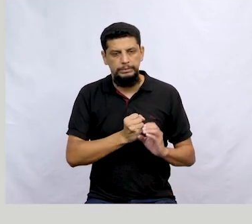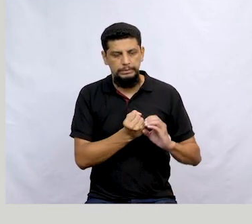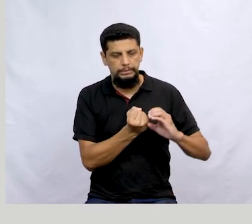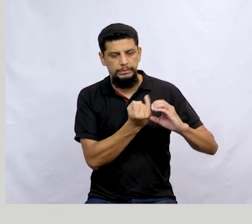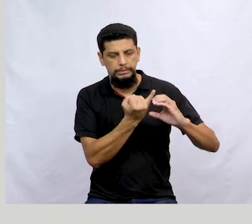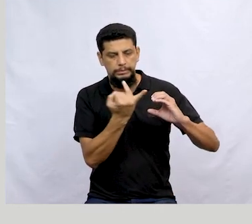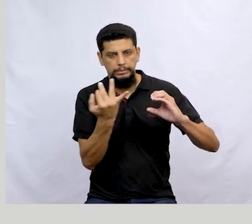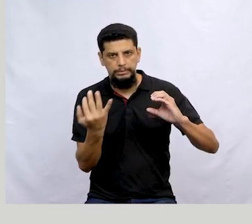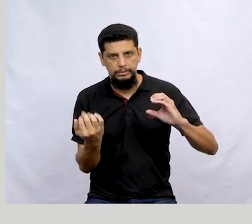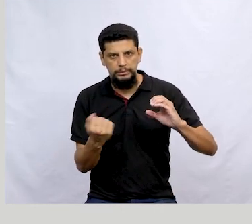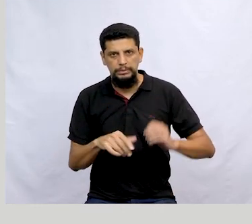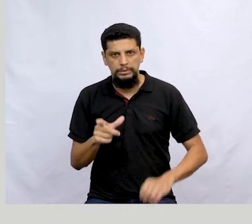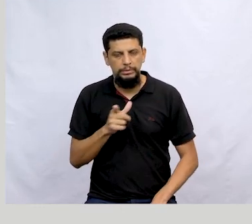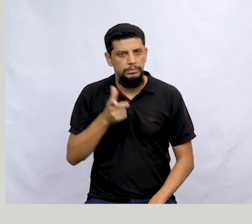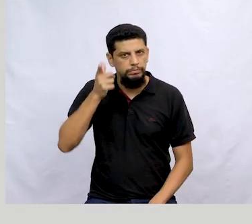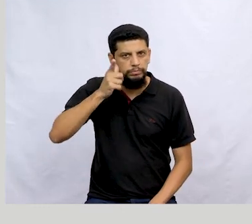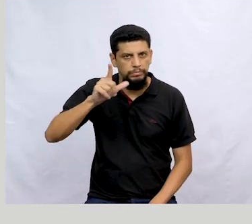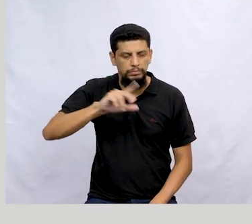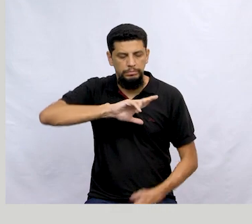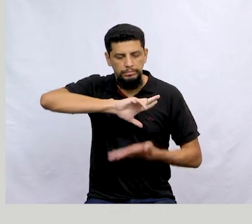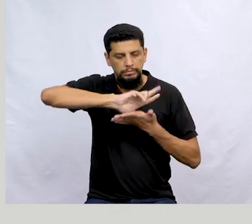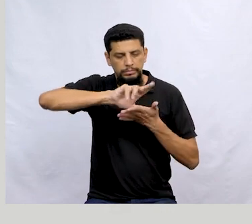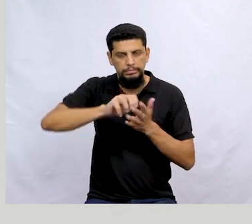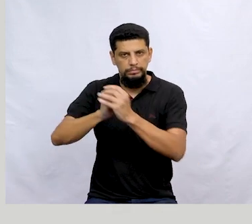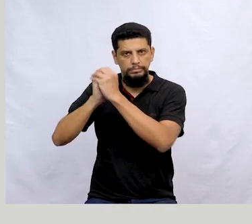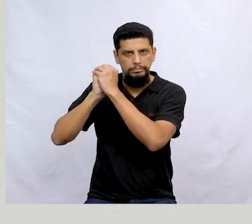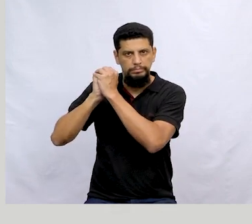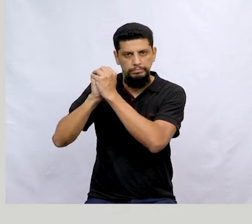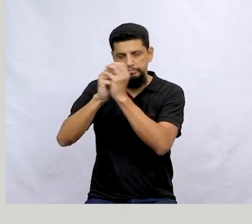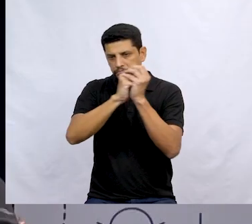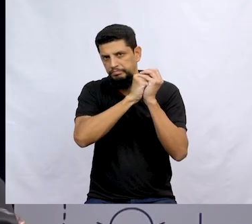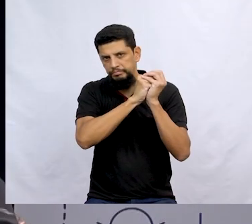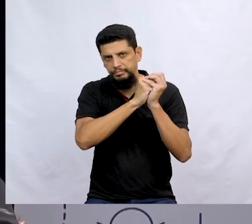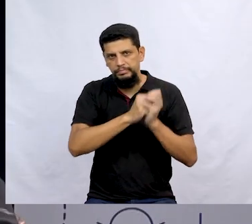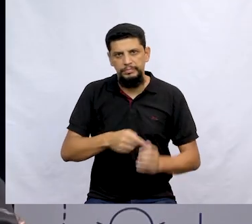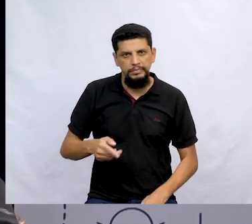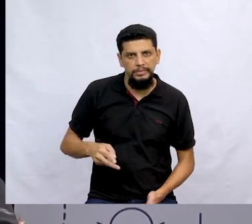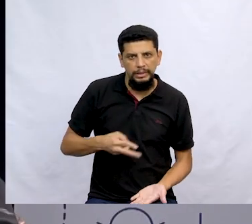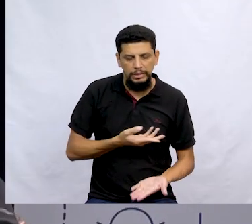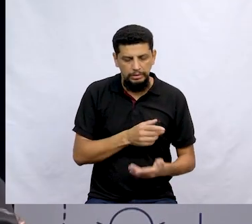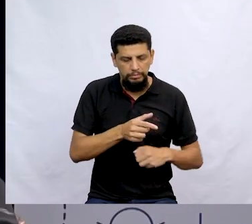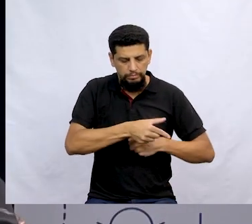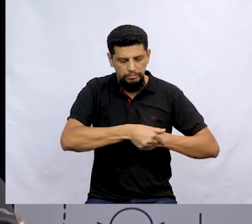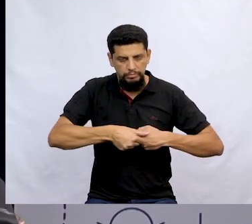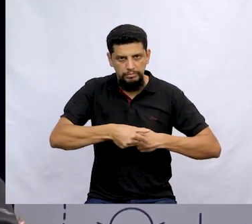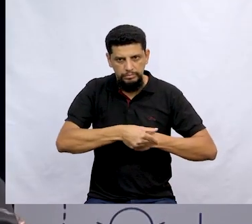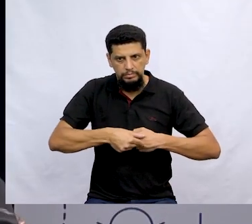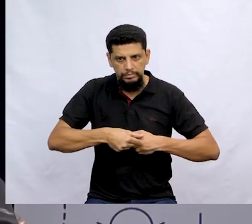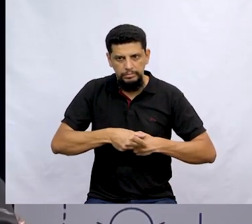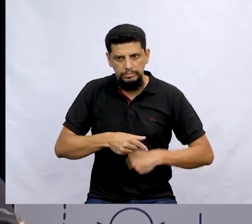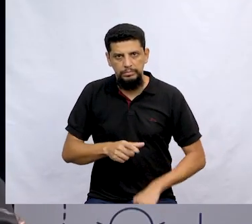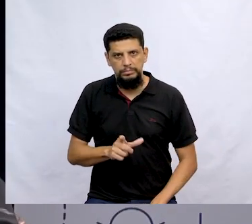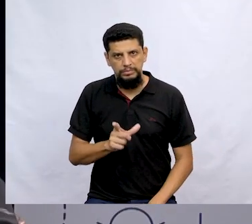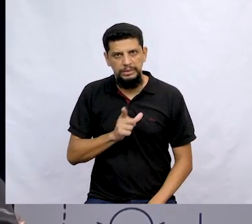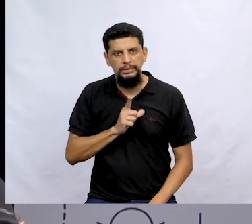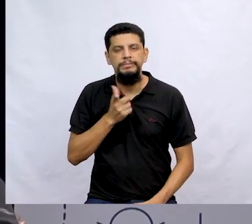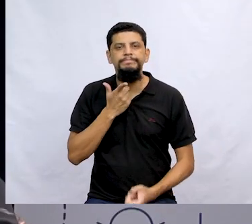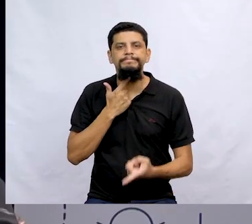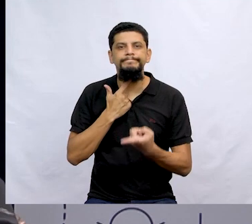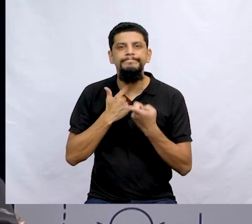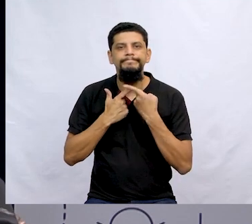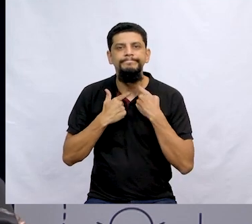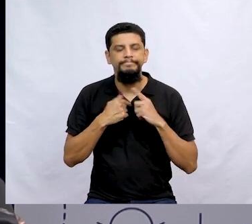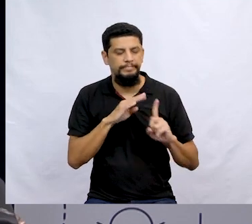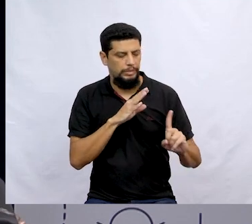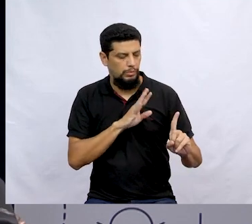saber. E ele já ganhou vários prêmios. Isso é bem importante também, que quer dizer que é um autor que a gente tem muita vontade de